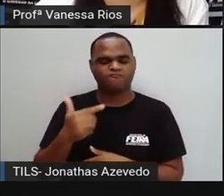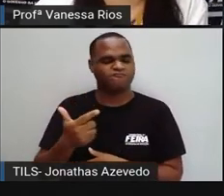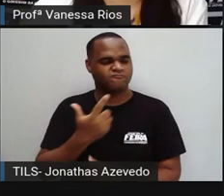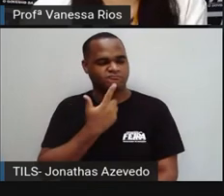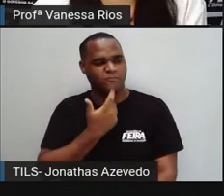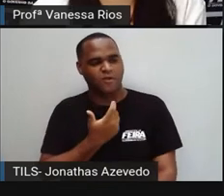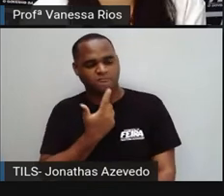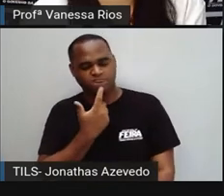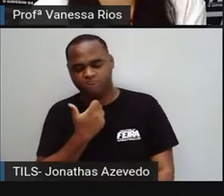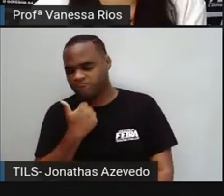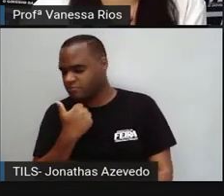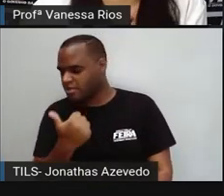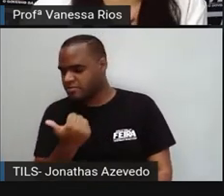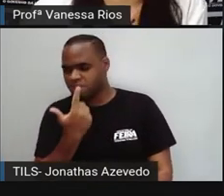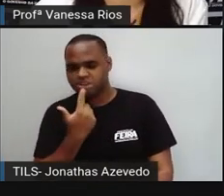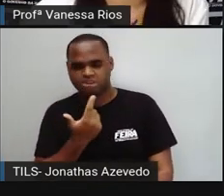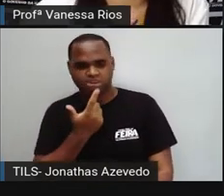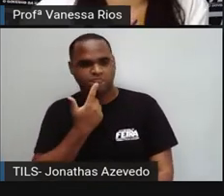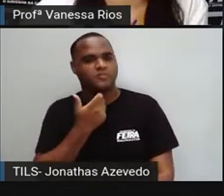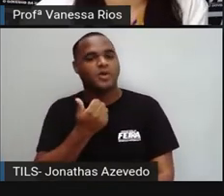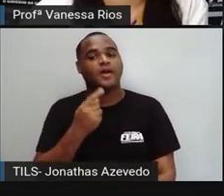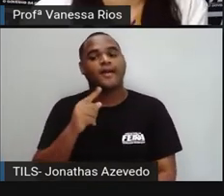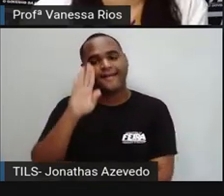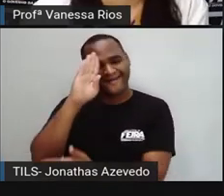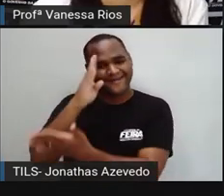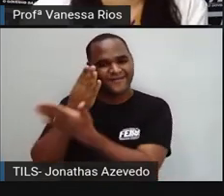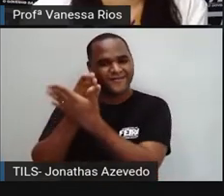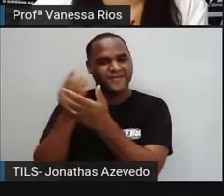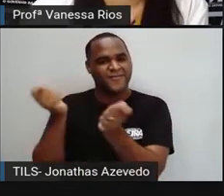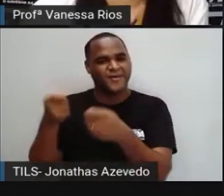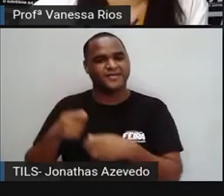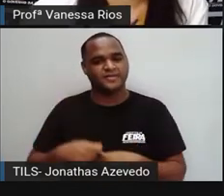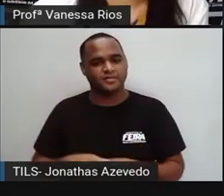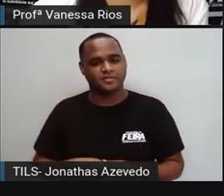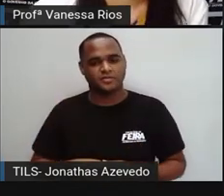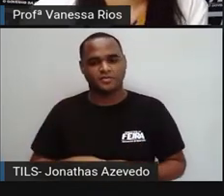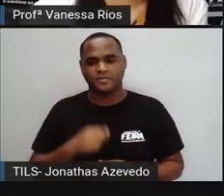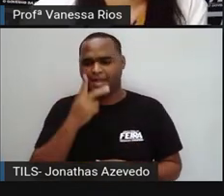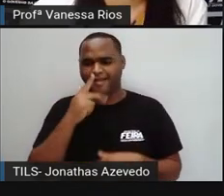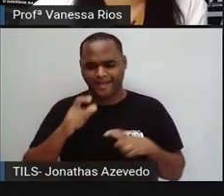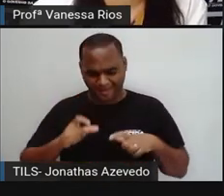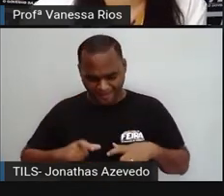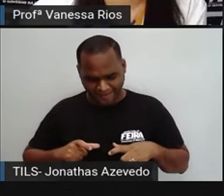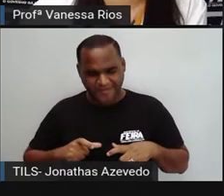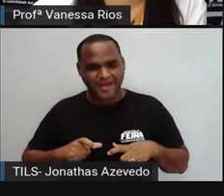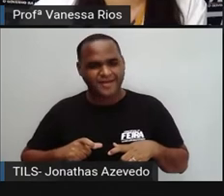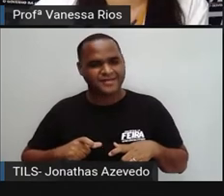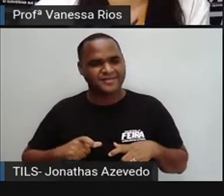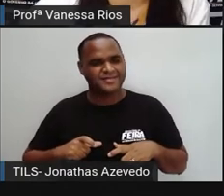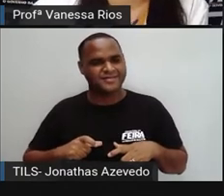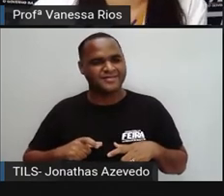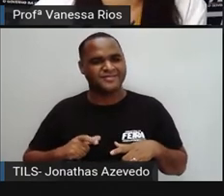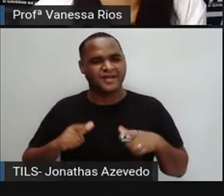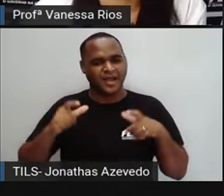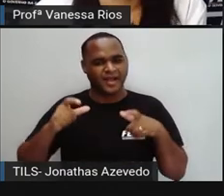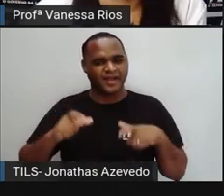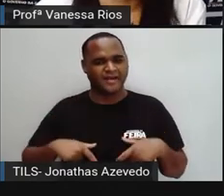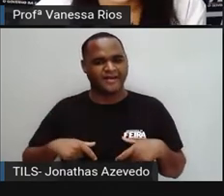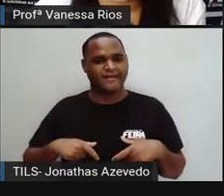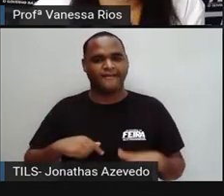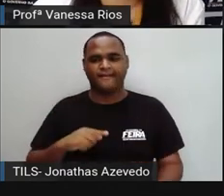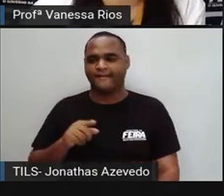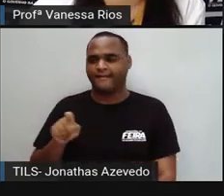bom. Uma pessoa que se pode confiar. E rei na barriga? Ah, ele tem o... Parece que ele tem o rei na